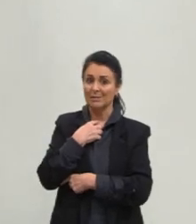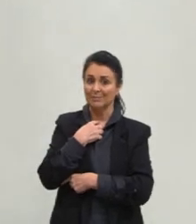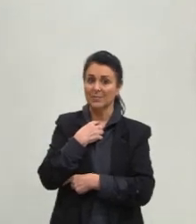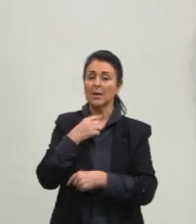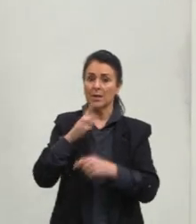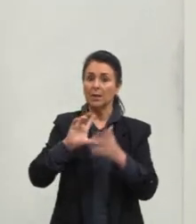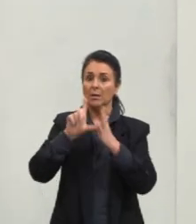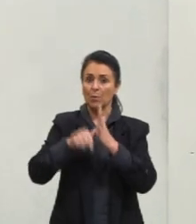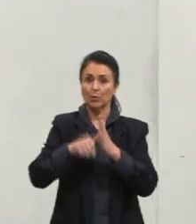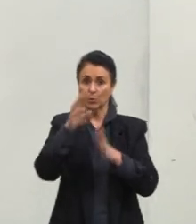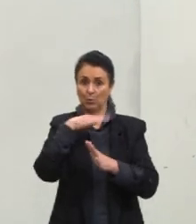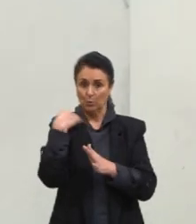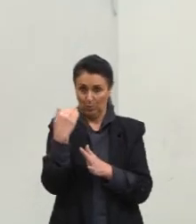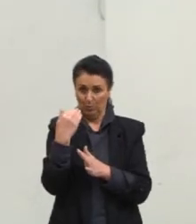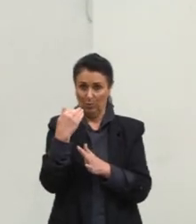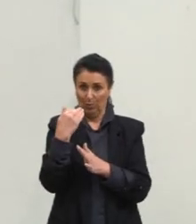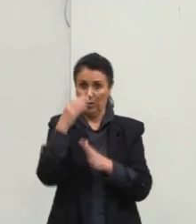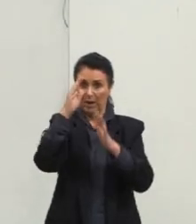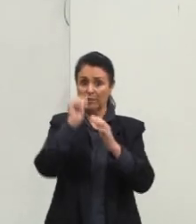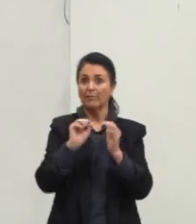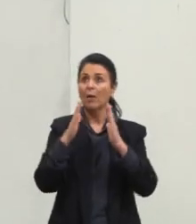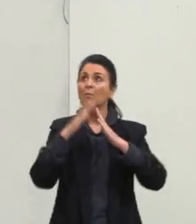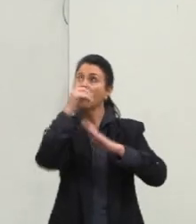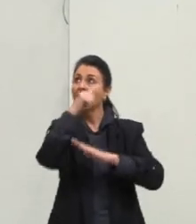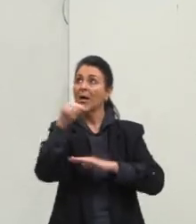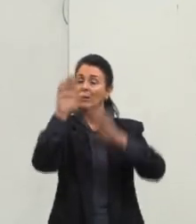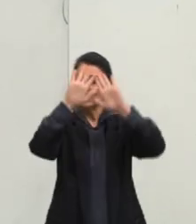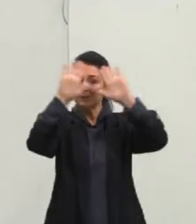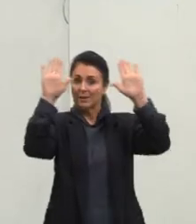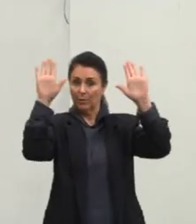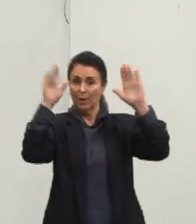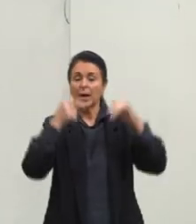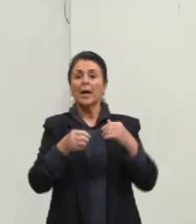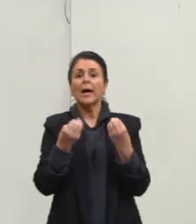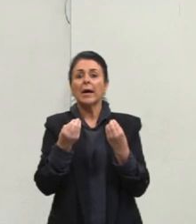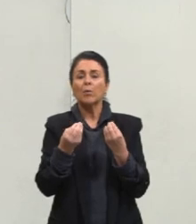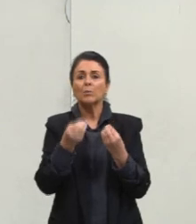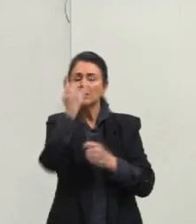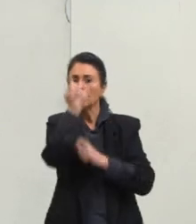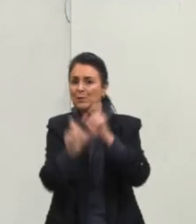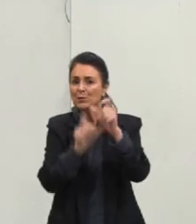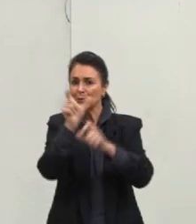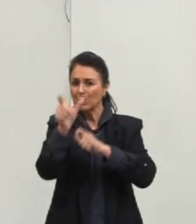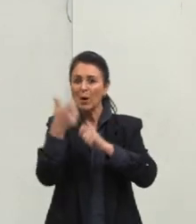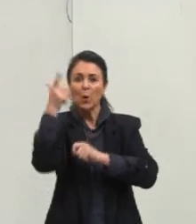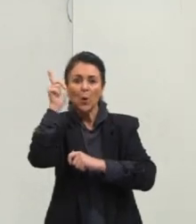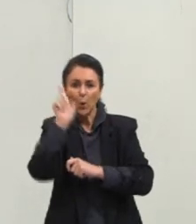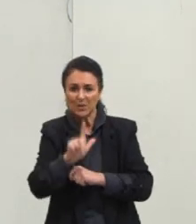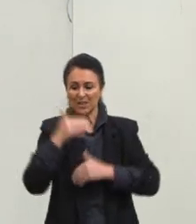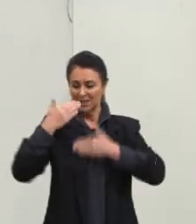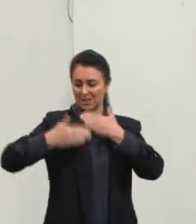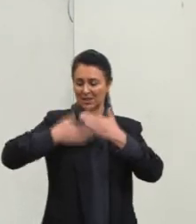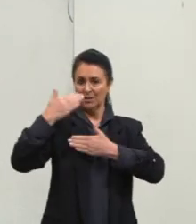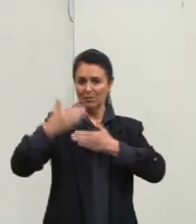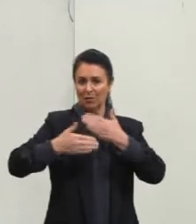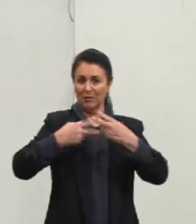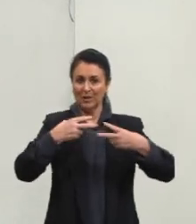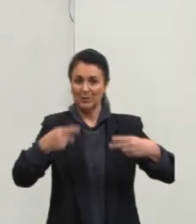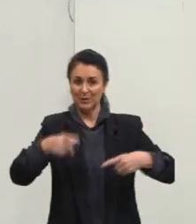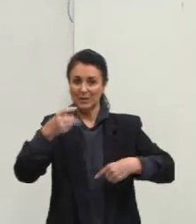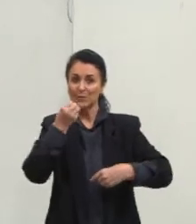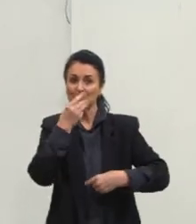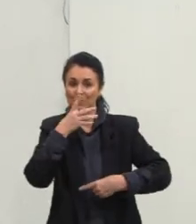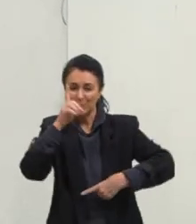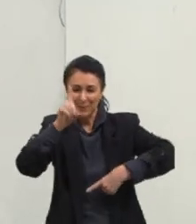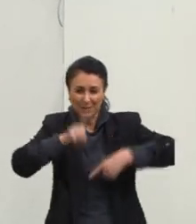conseguirem acumular bens, eles terem prosperidade. Seria como se a prosperidade da vida material indicasse àqueles que foram